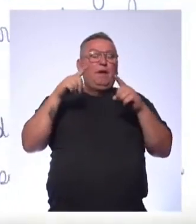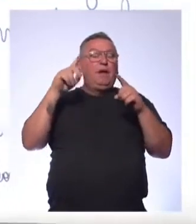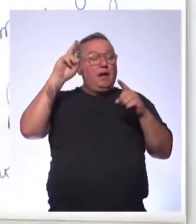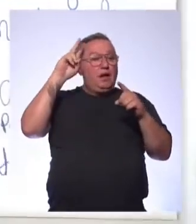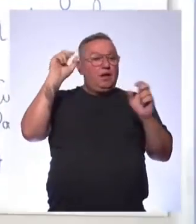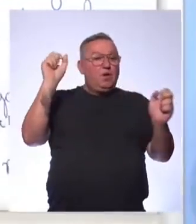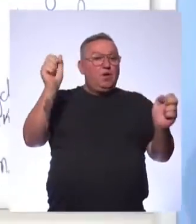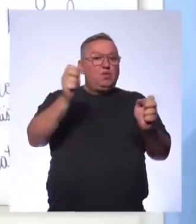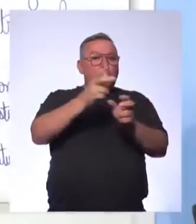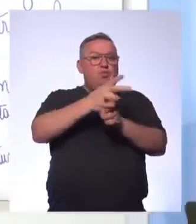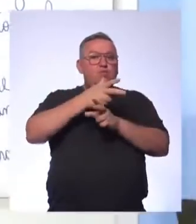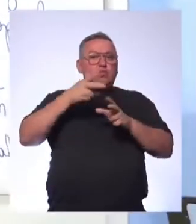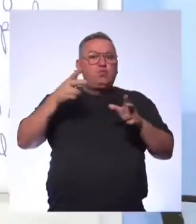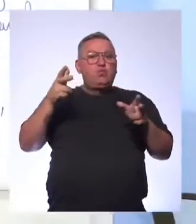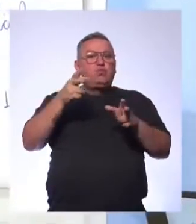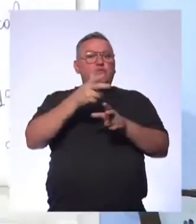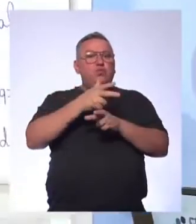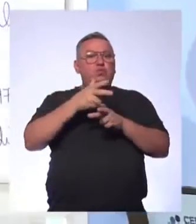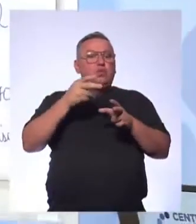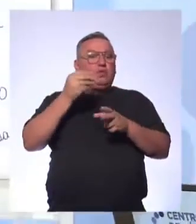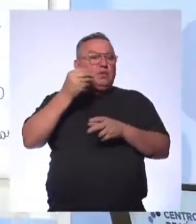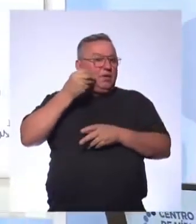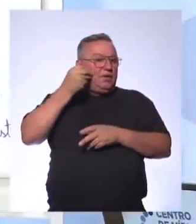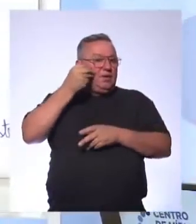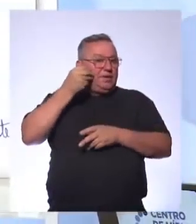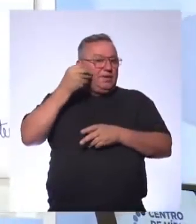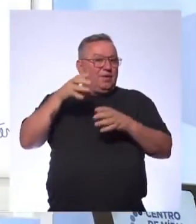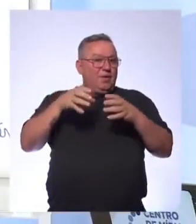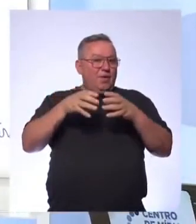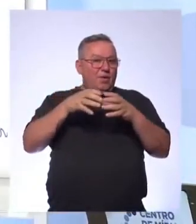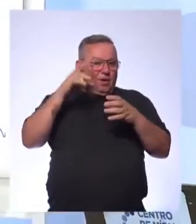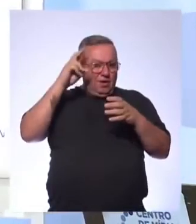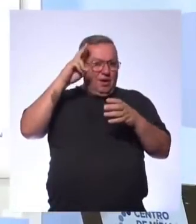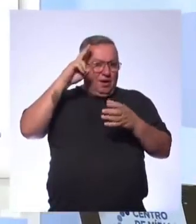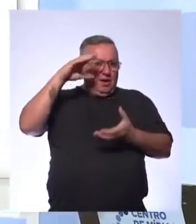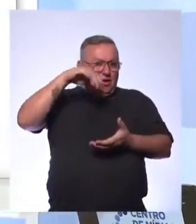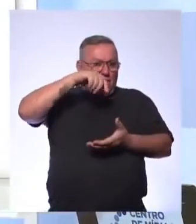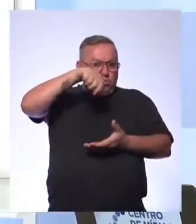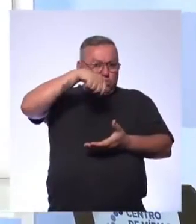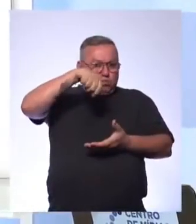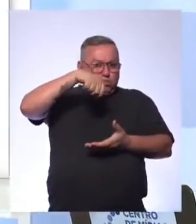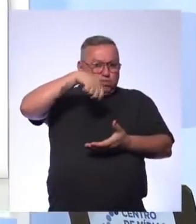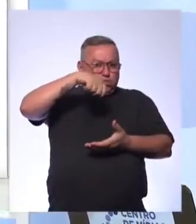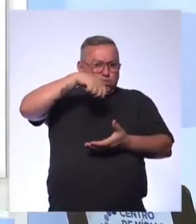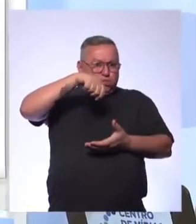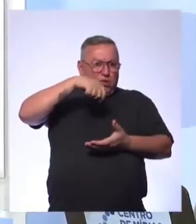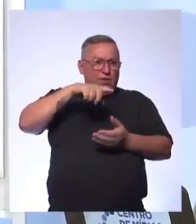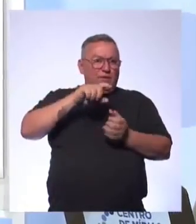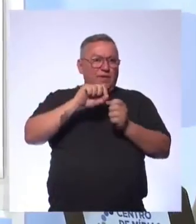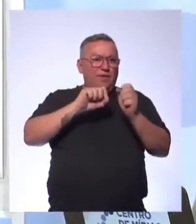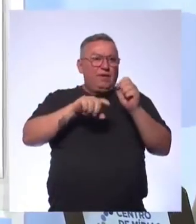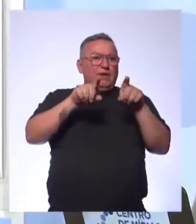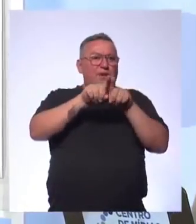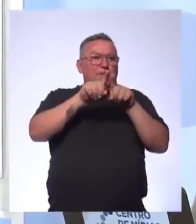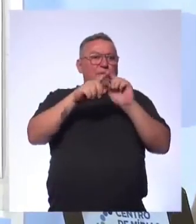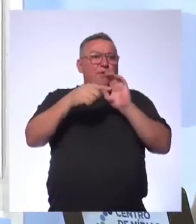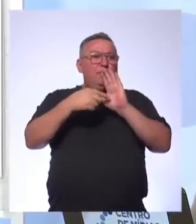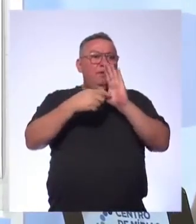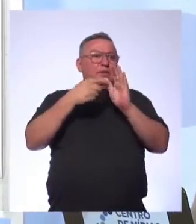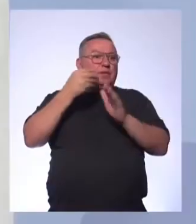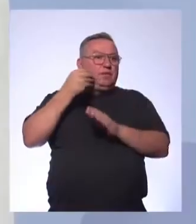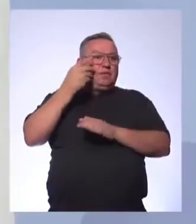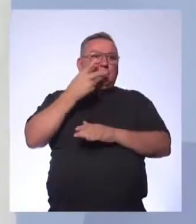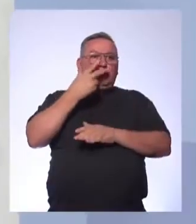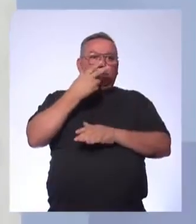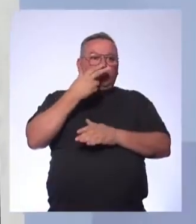Fizemos até a experiência do ciclone no pote Que na aula do professor Ed Ele vai mostrar um experimento